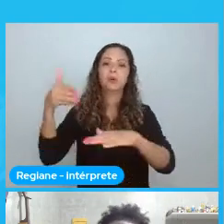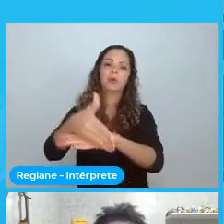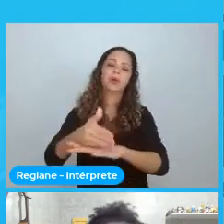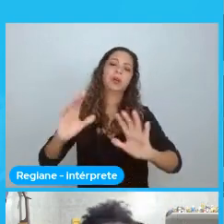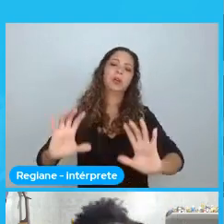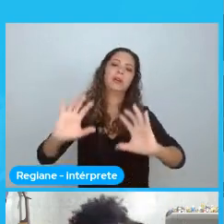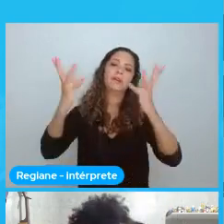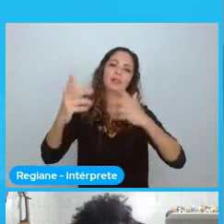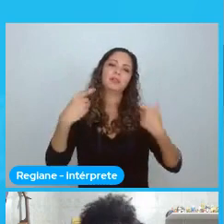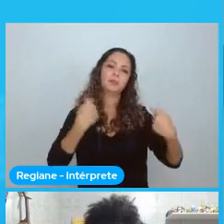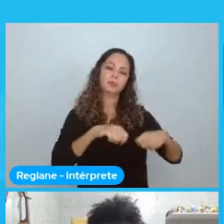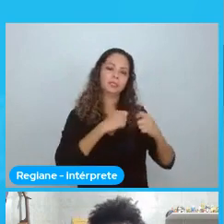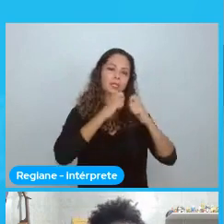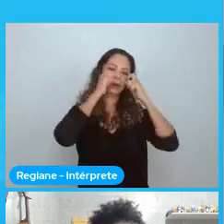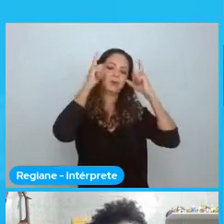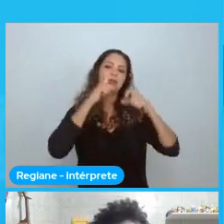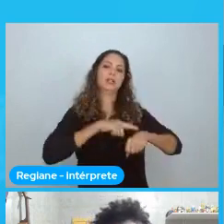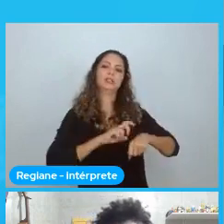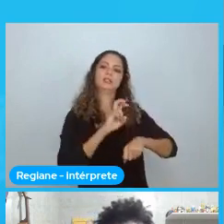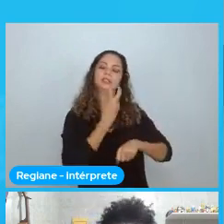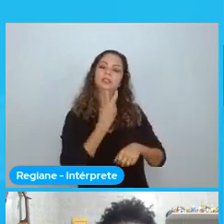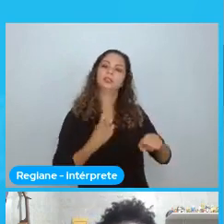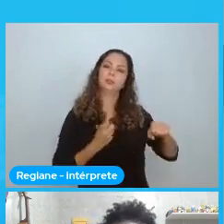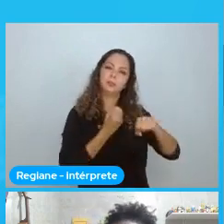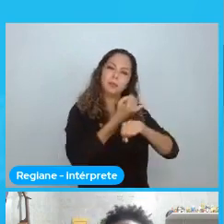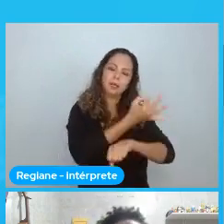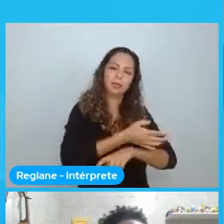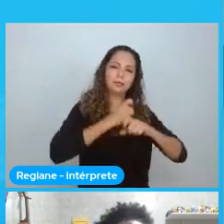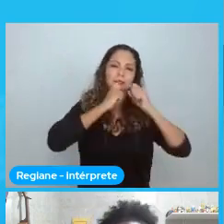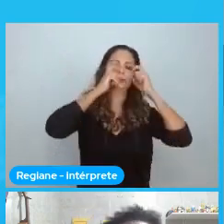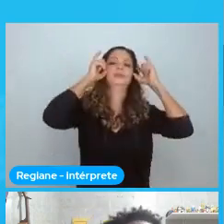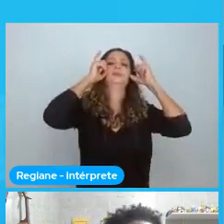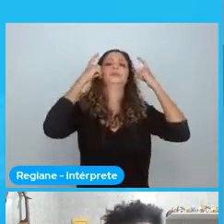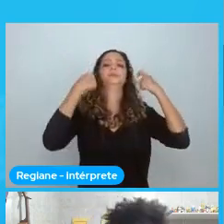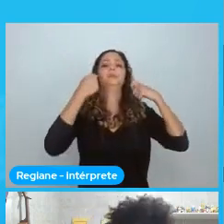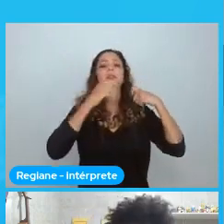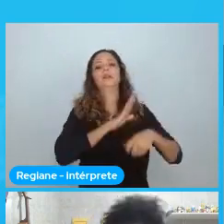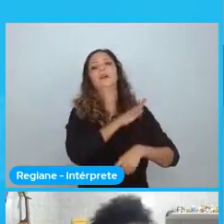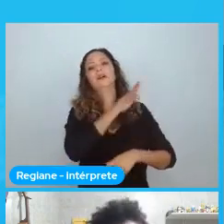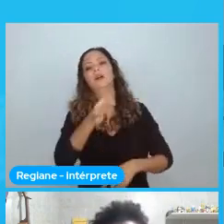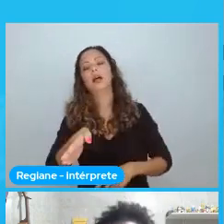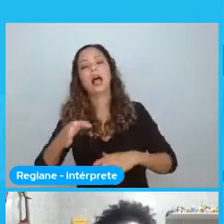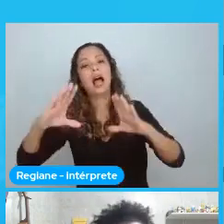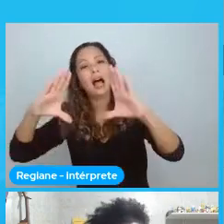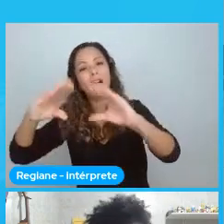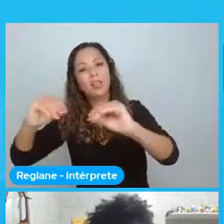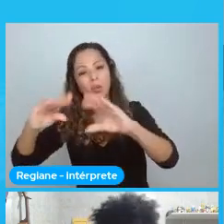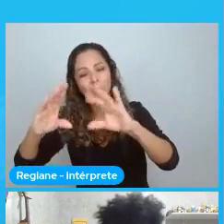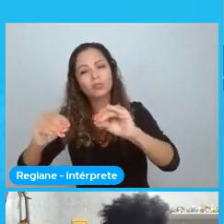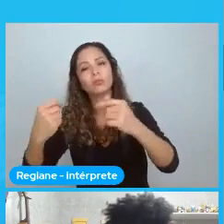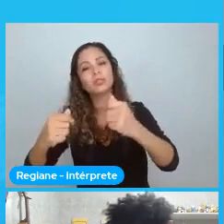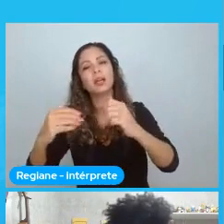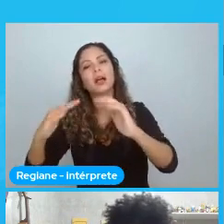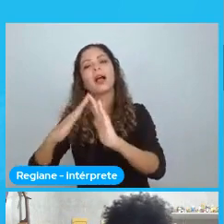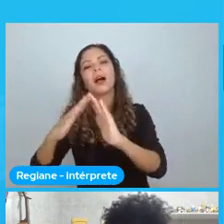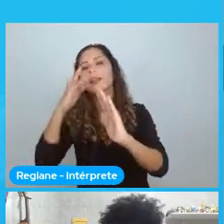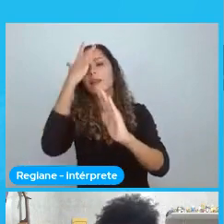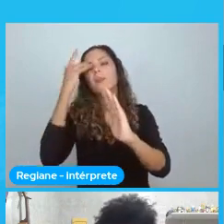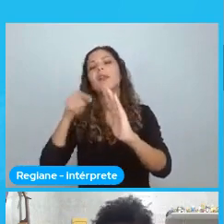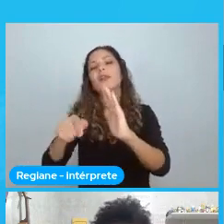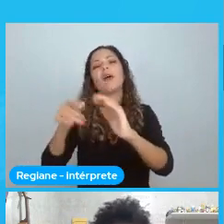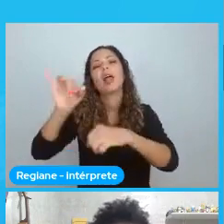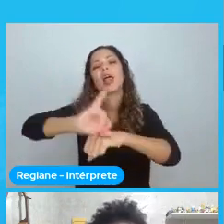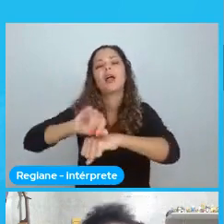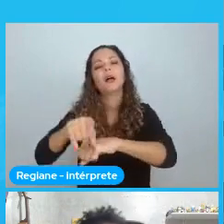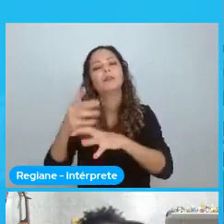da manhã. Quando o evento era mais nove. Eu precisar dormir na casa de alguém. Quando o evento era noite. Enfim. Sacrifícios que você precisa fazer. E ainda.